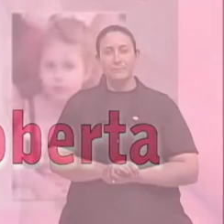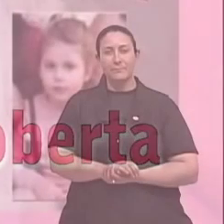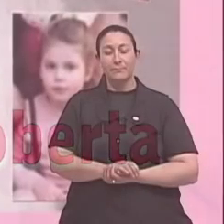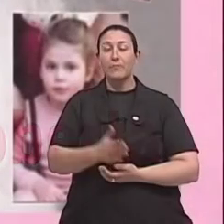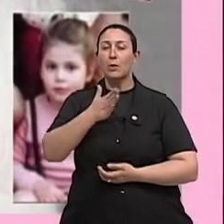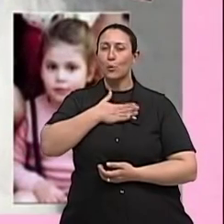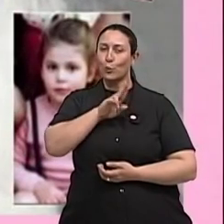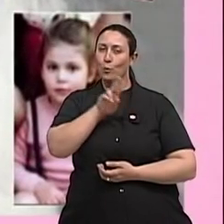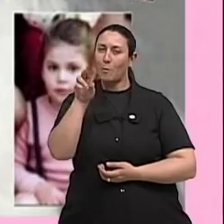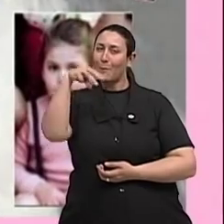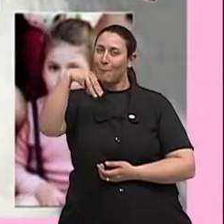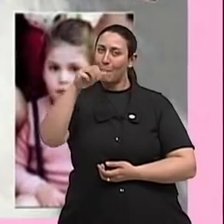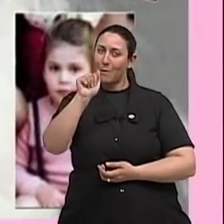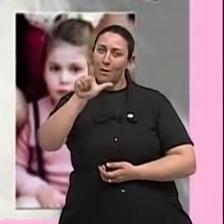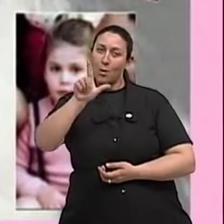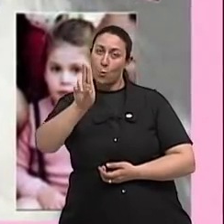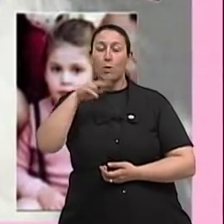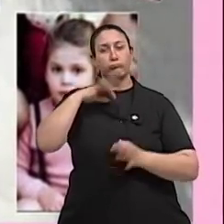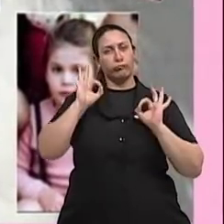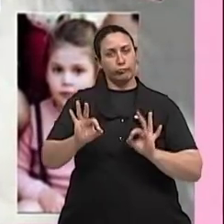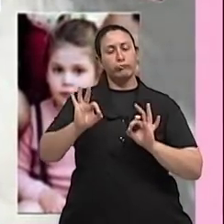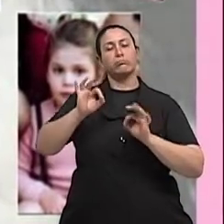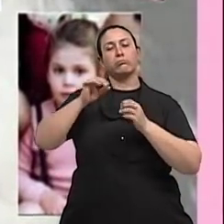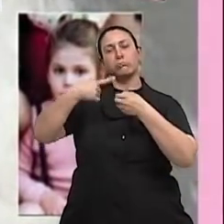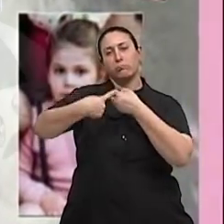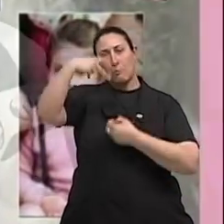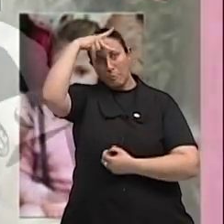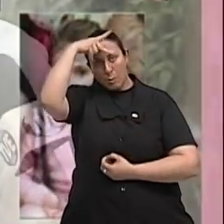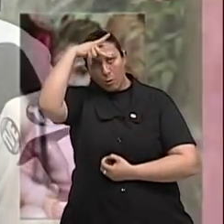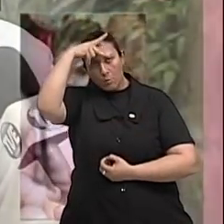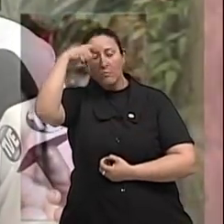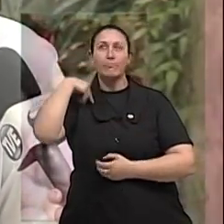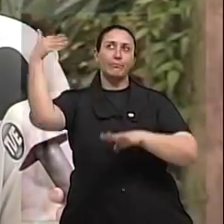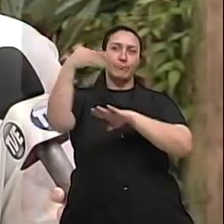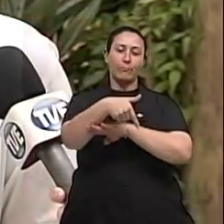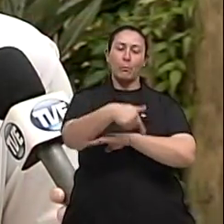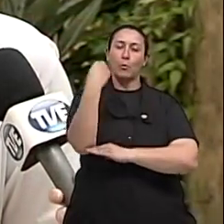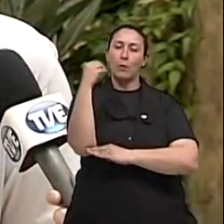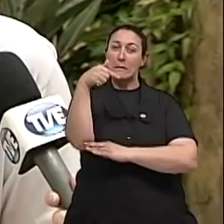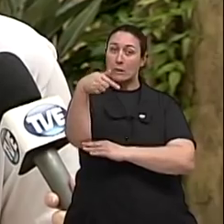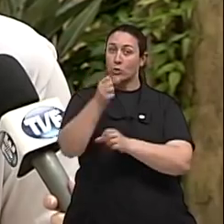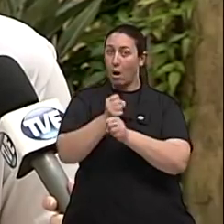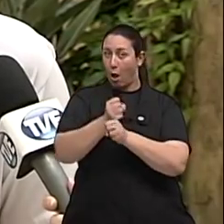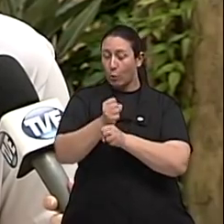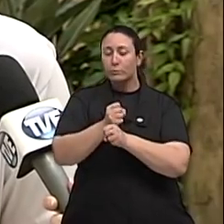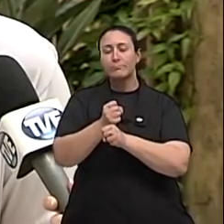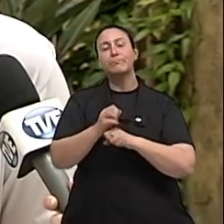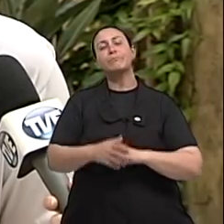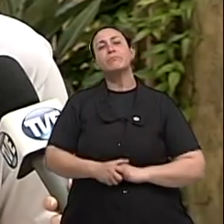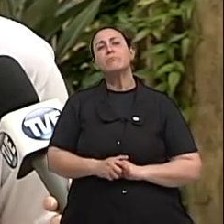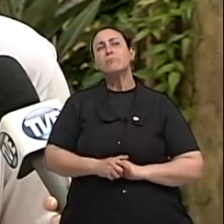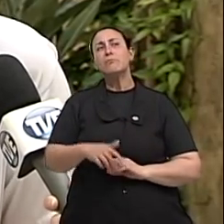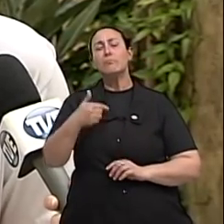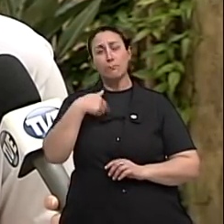Meu nome é Malu, eu vim de Pelotas, moro em Porto Alegre há sete anos. E, sempre,